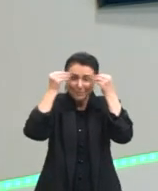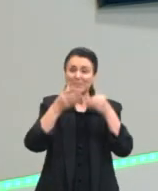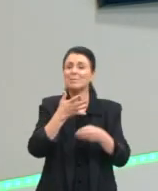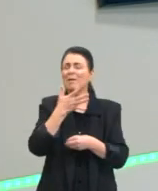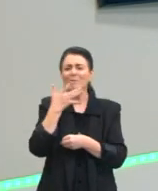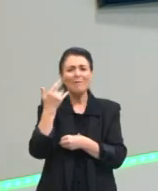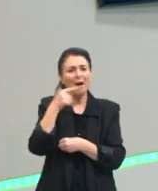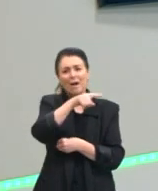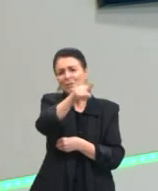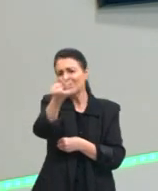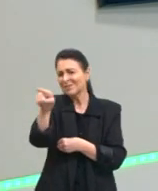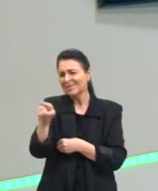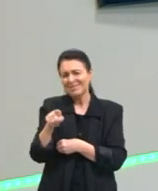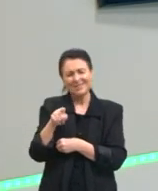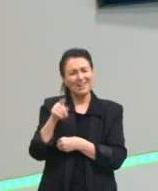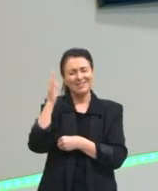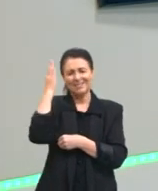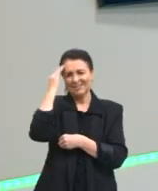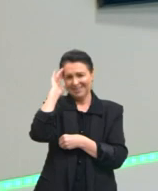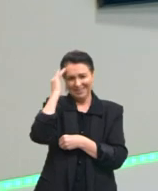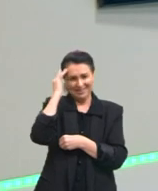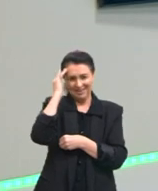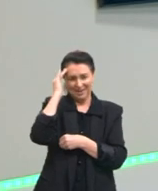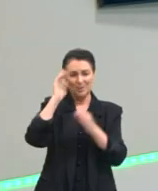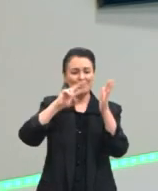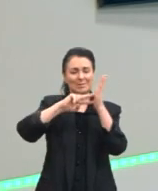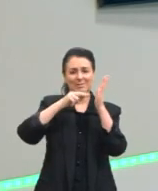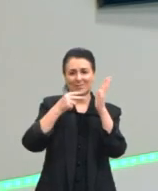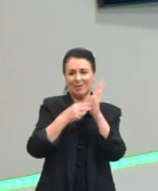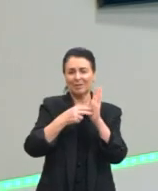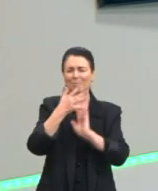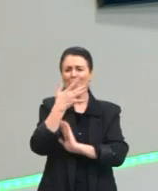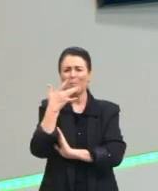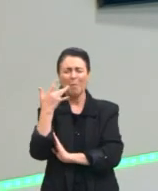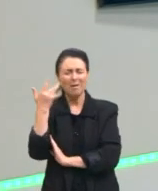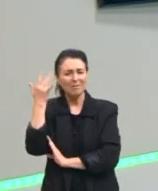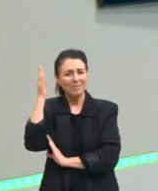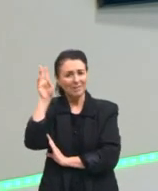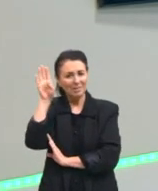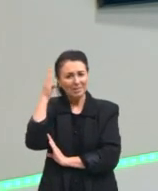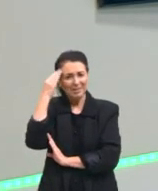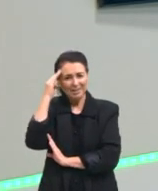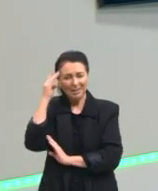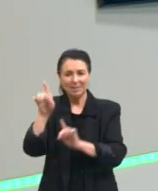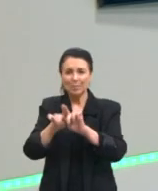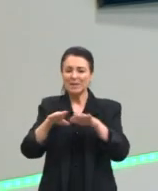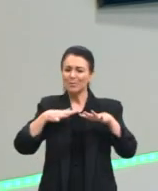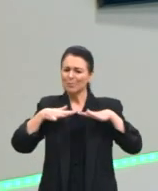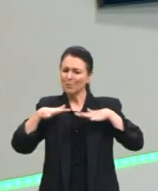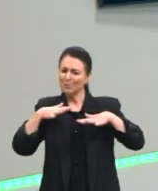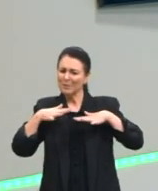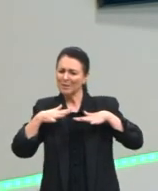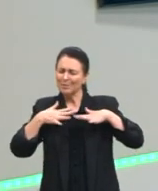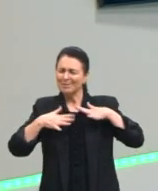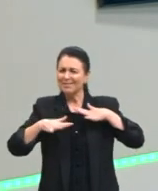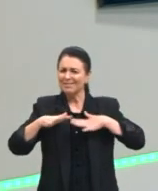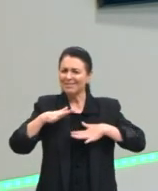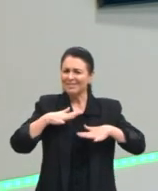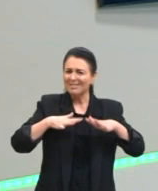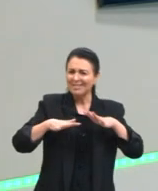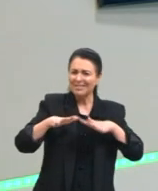ser vocês entenderem as nuances de significação. Mais fácil vai ser vocês entenderem aqueles movimentos leves que às